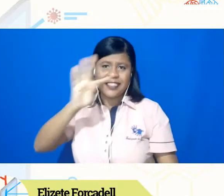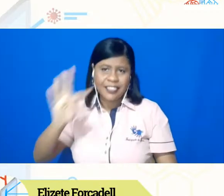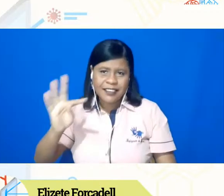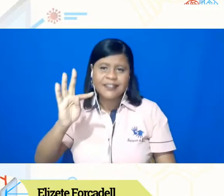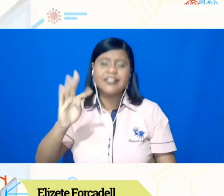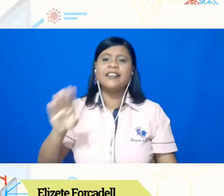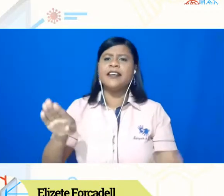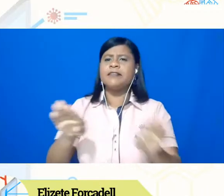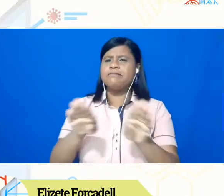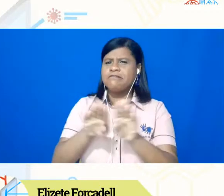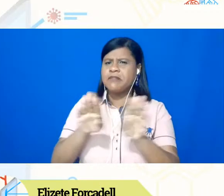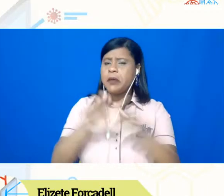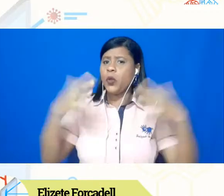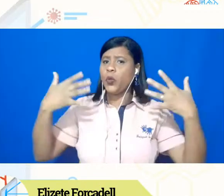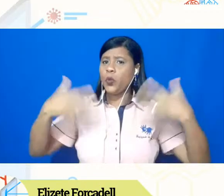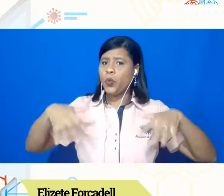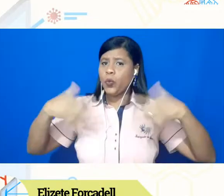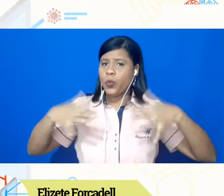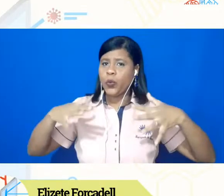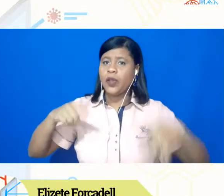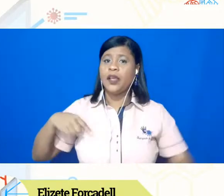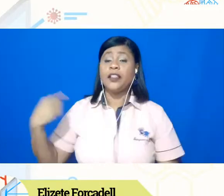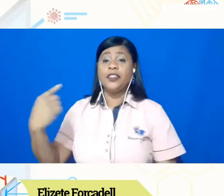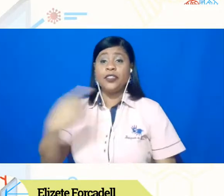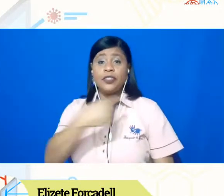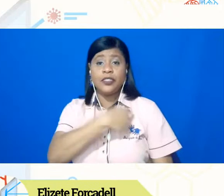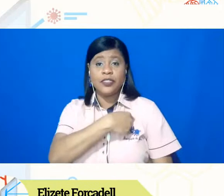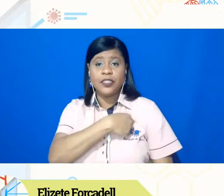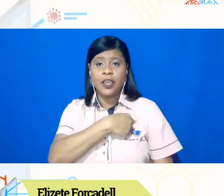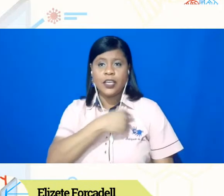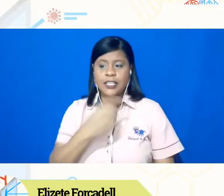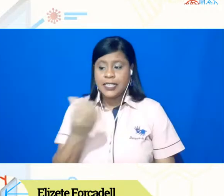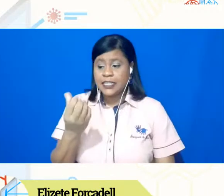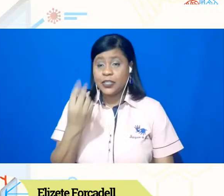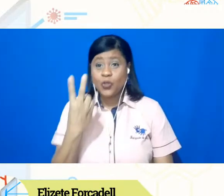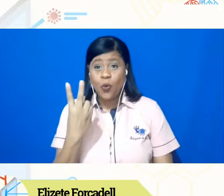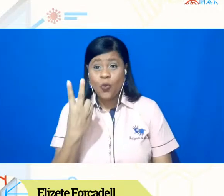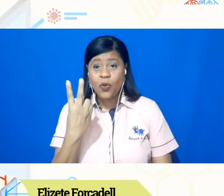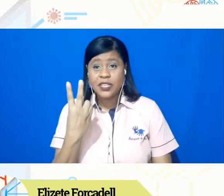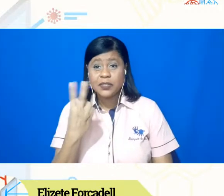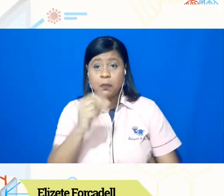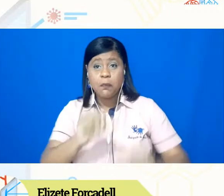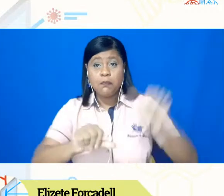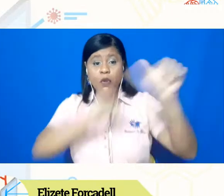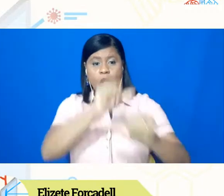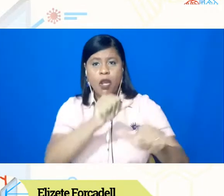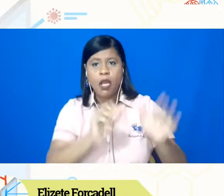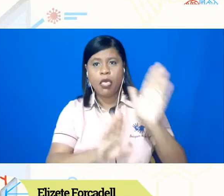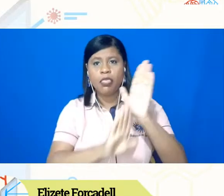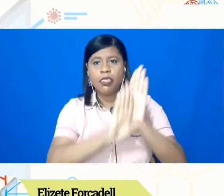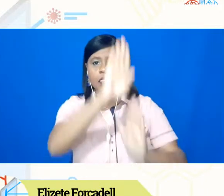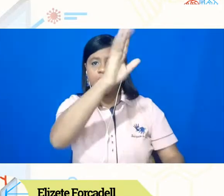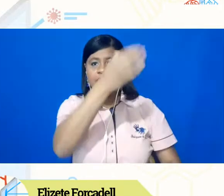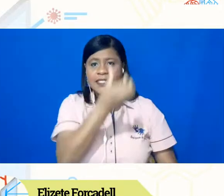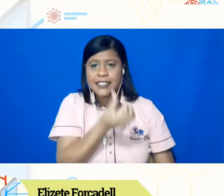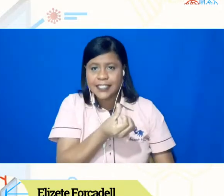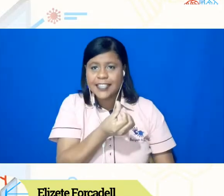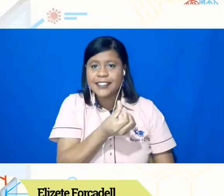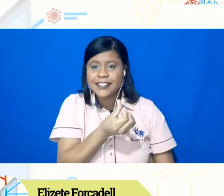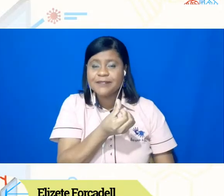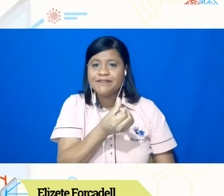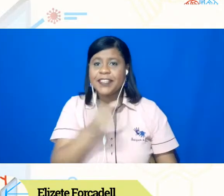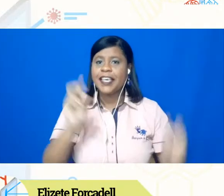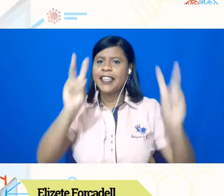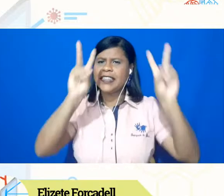substancial, nós fomos de dois para seis eixos temáticos, né, e tivemos 17